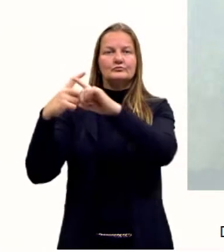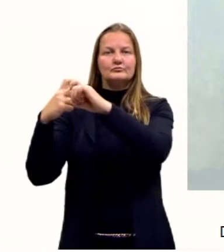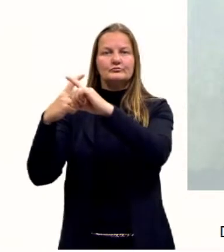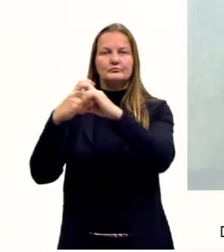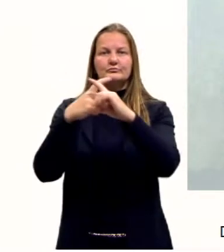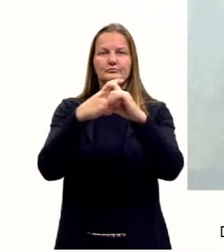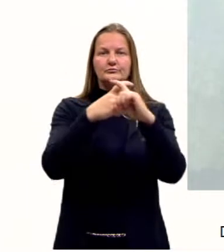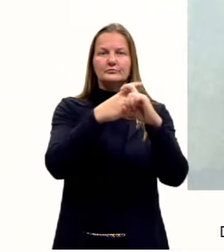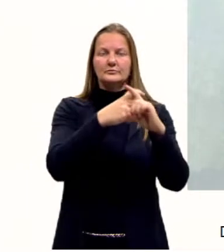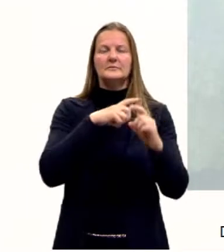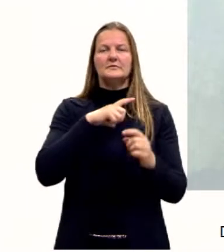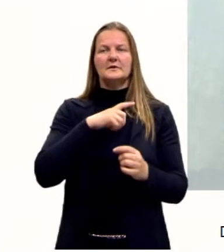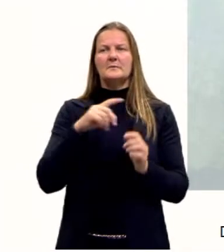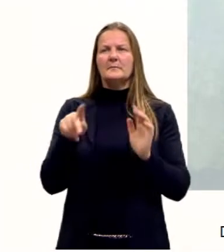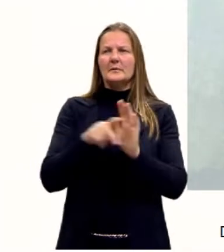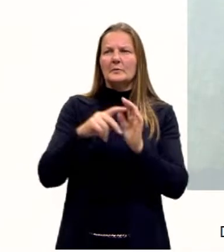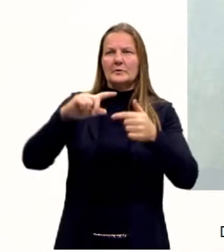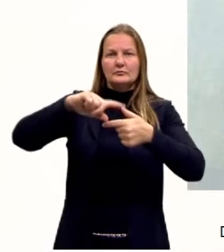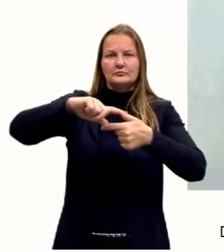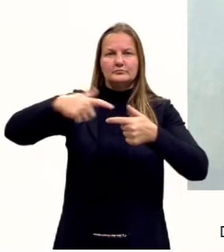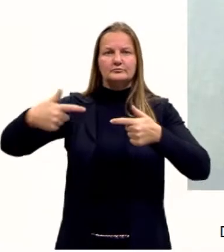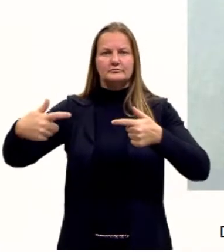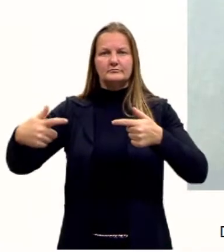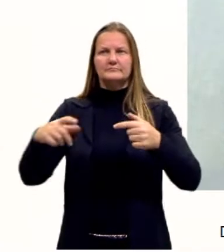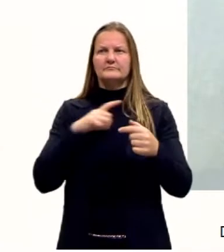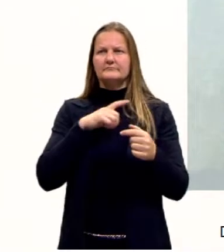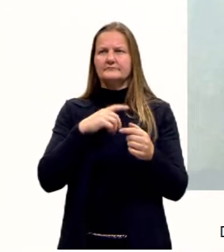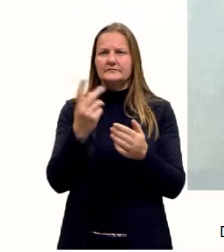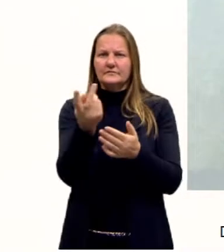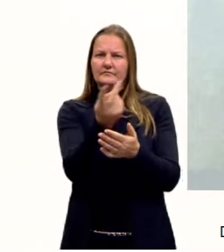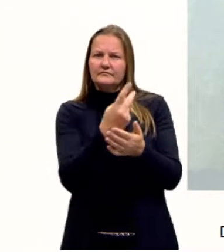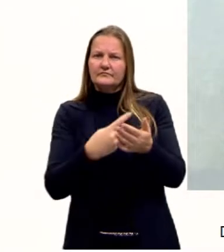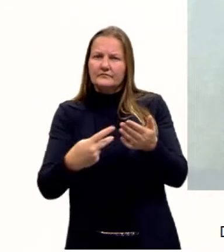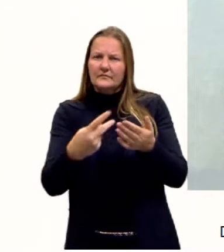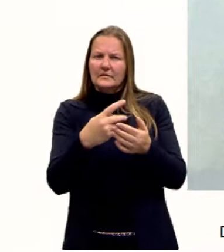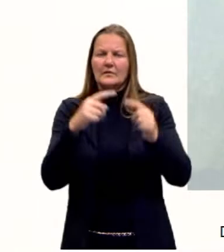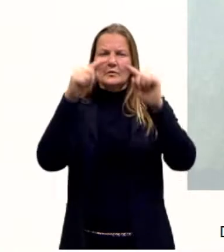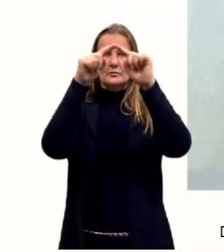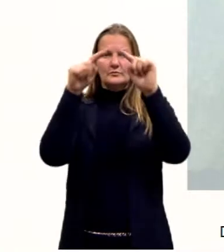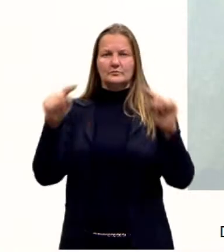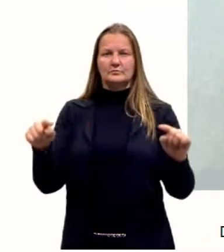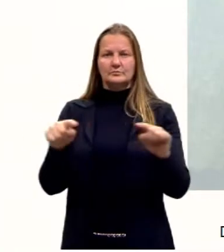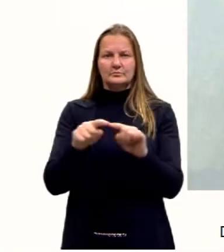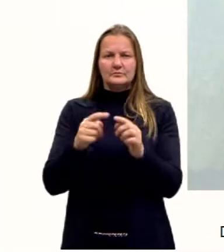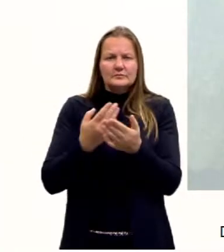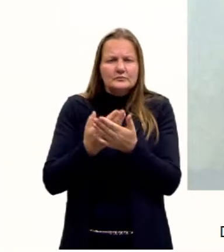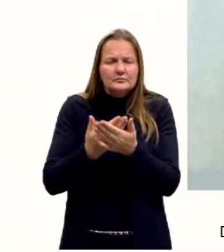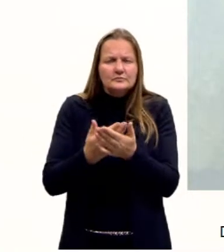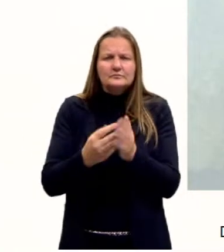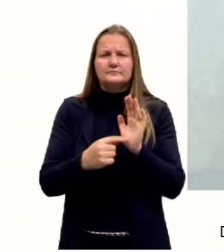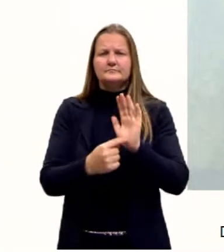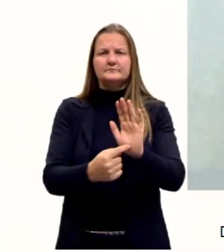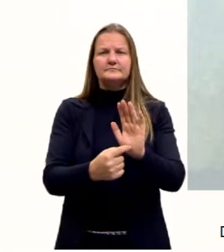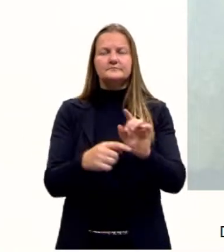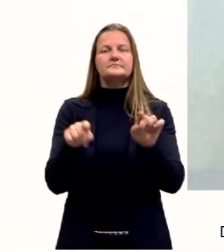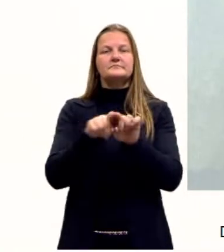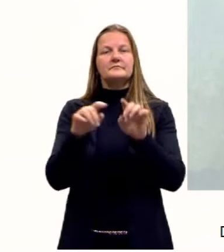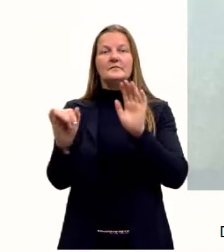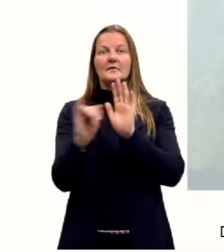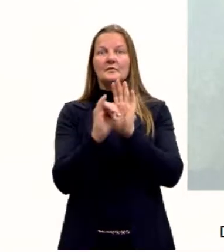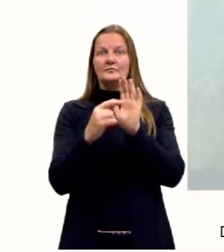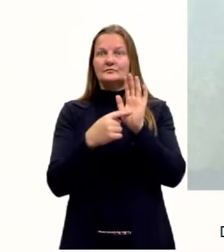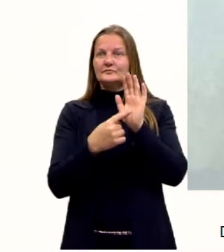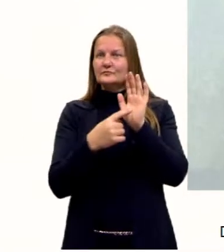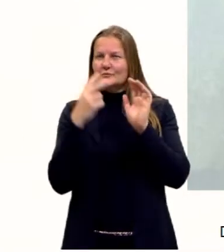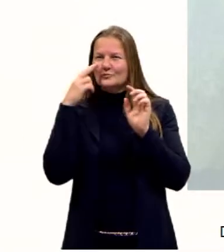geométricas, né, que seriam relacionadas ao estudo dos triângulos. Também podemos identificar, né,